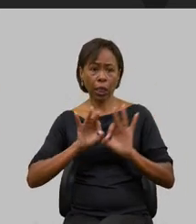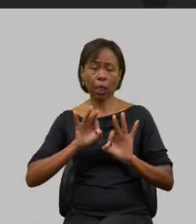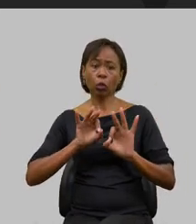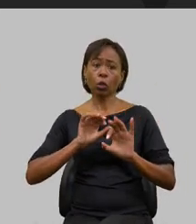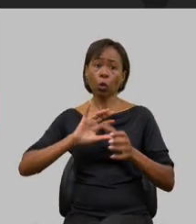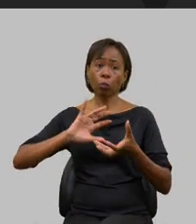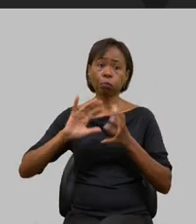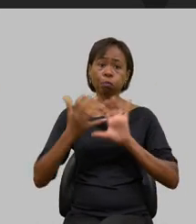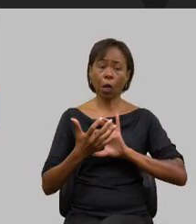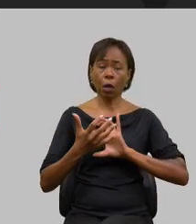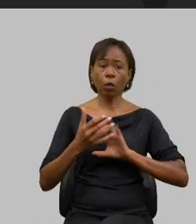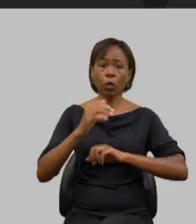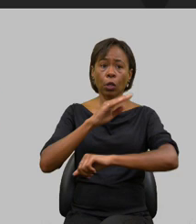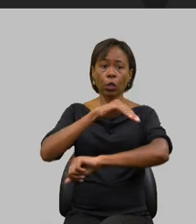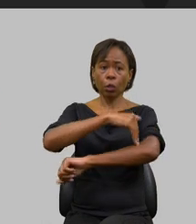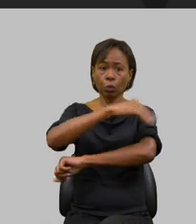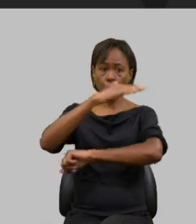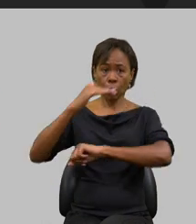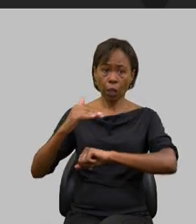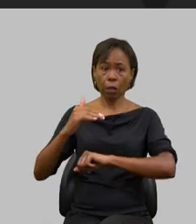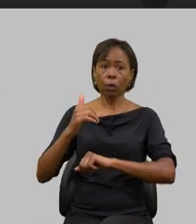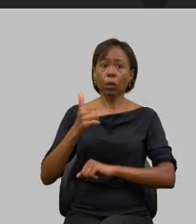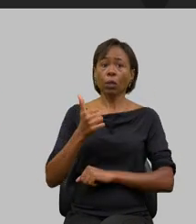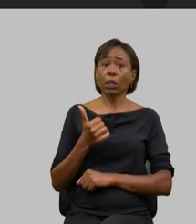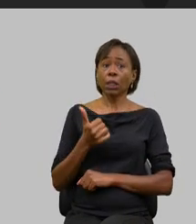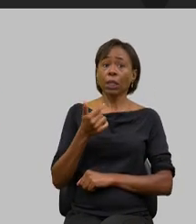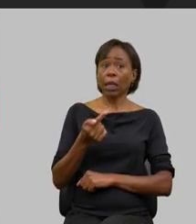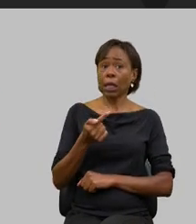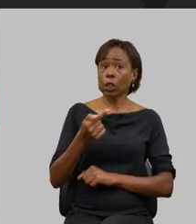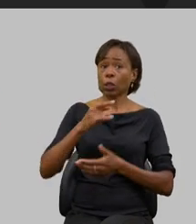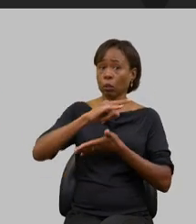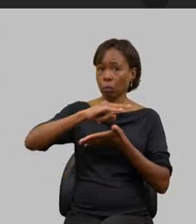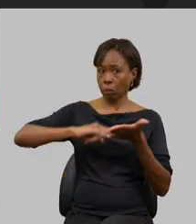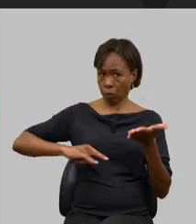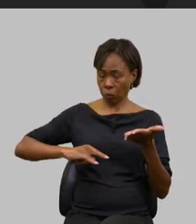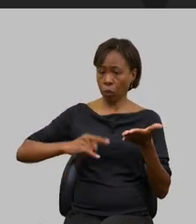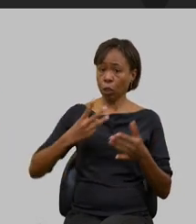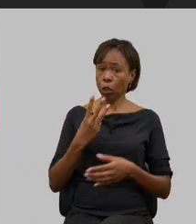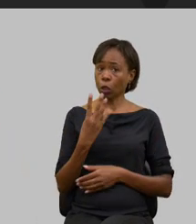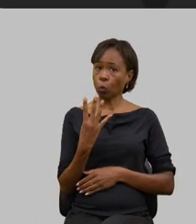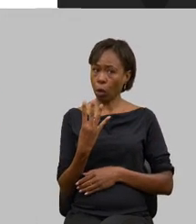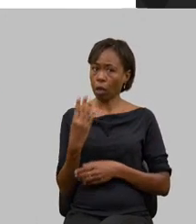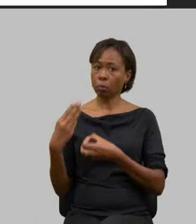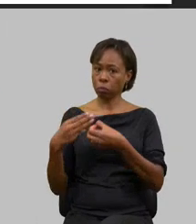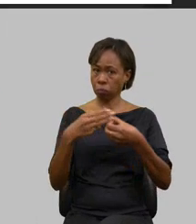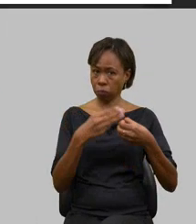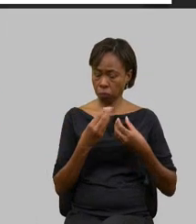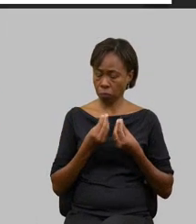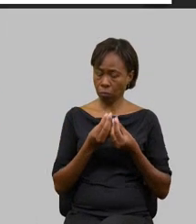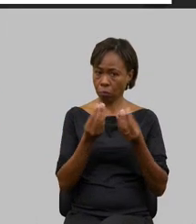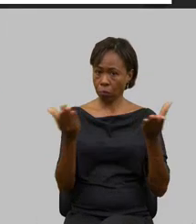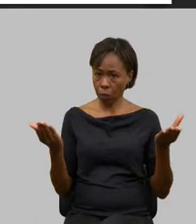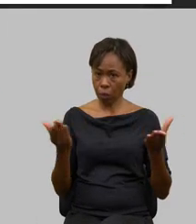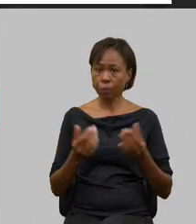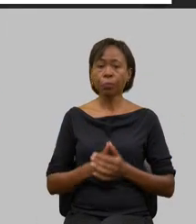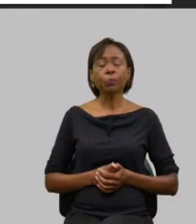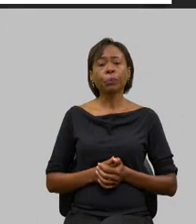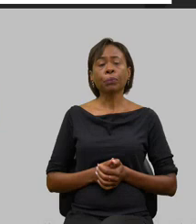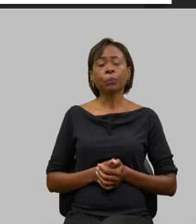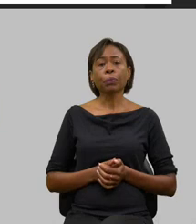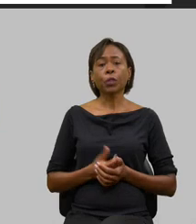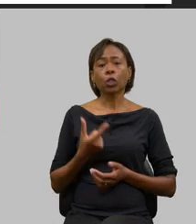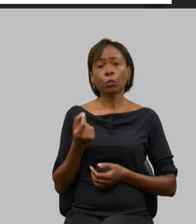97 títulos sendo entregues em 34 municípios é bom destacar aqui que de 2015